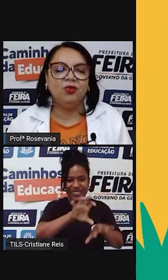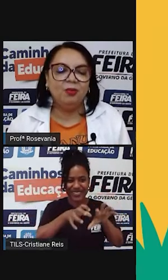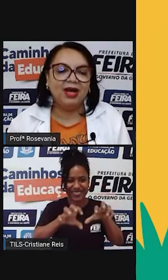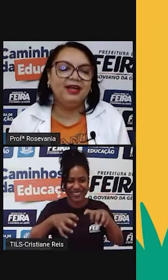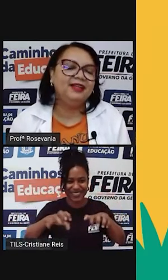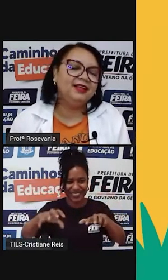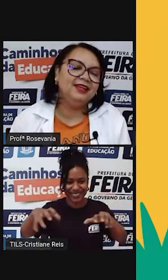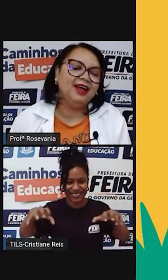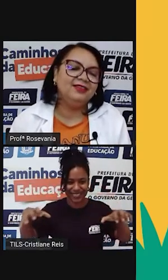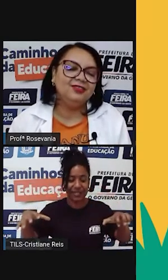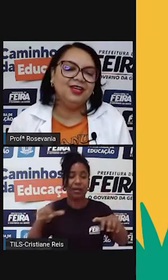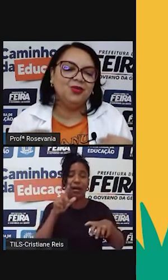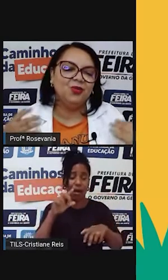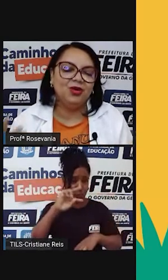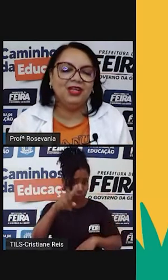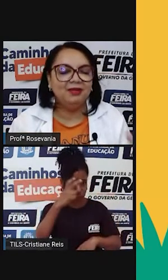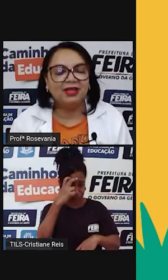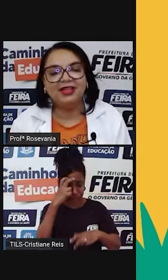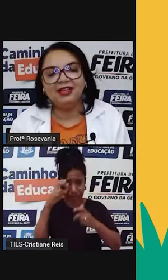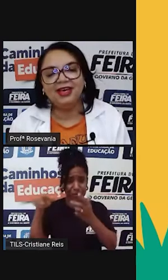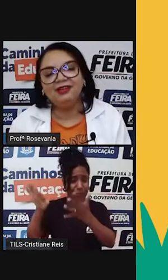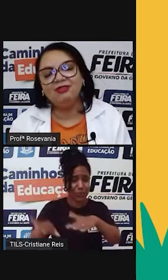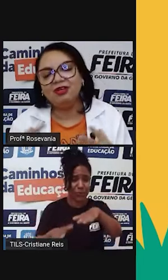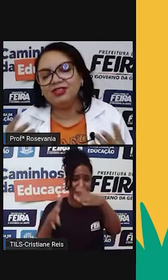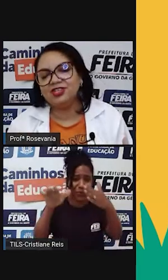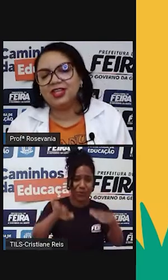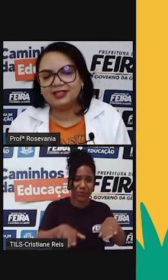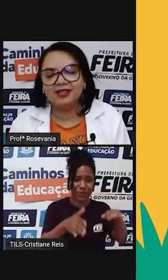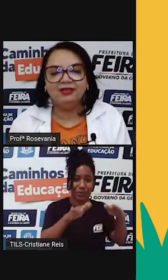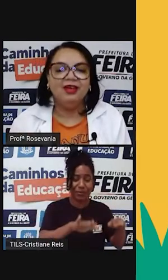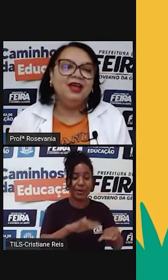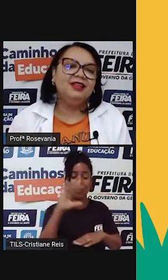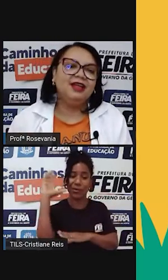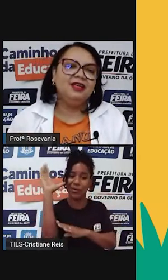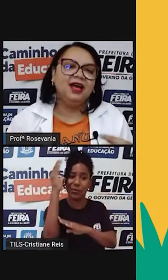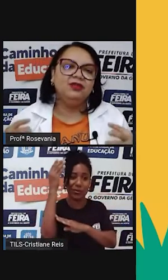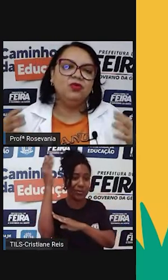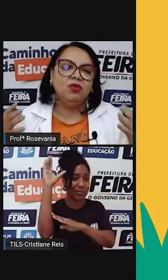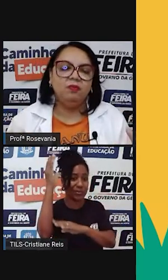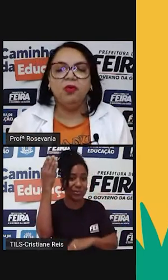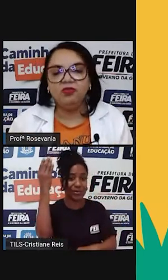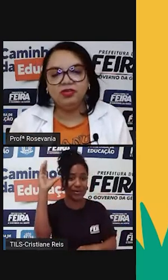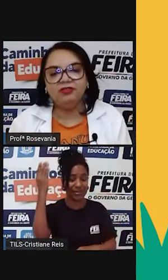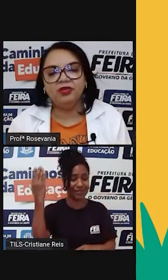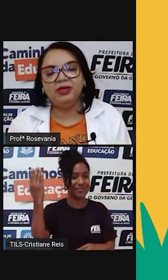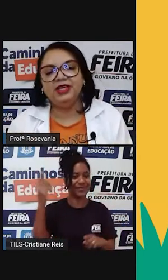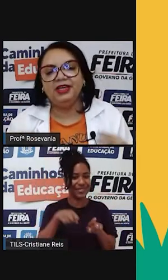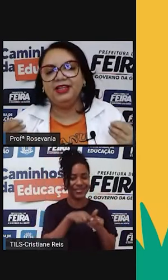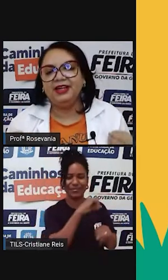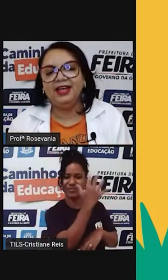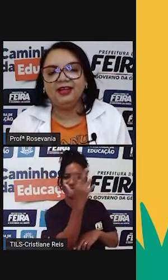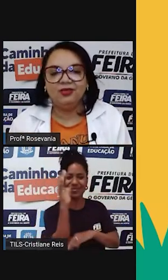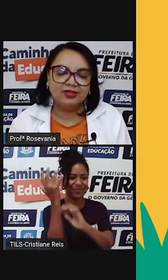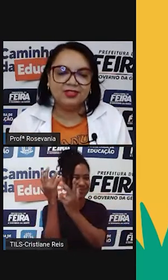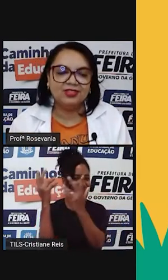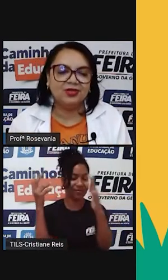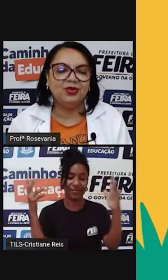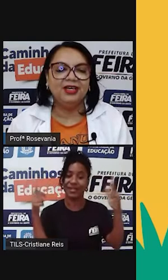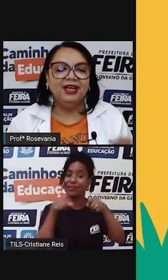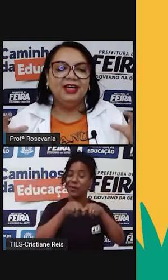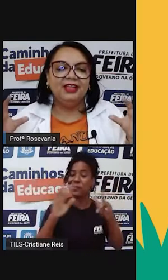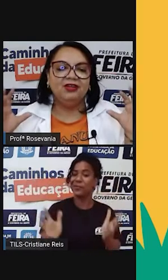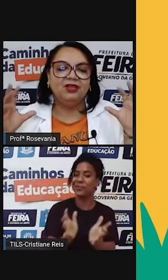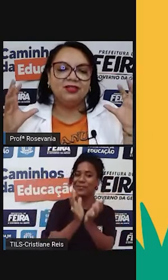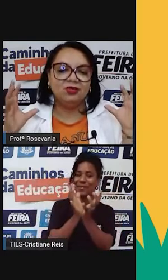está ligado com o mar, está ligado, né, com o clima, está ligado com a vegetação, está ligado com o povo que veio para aqui, está ligado com a nossa